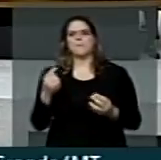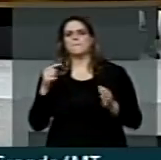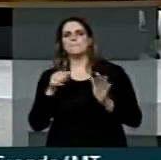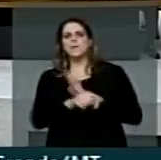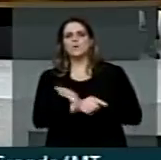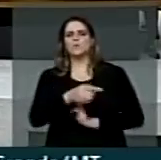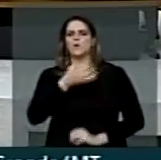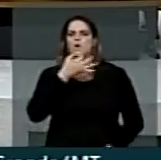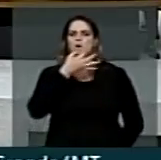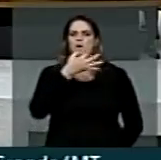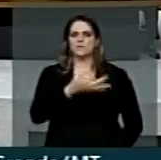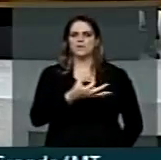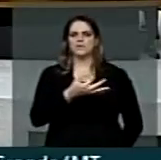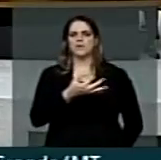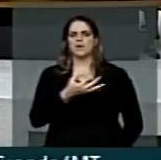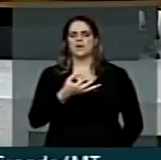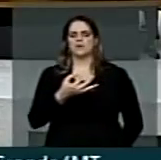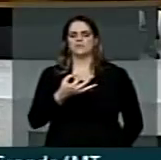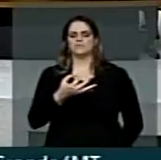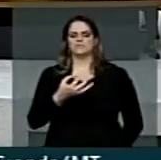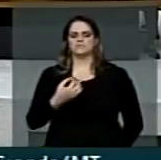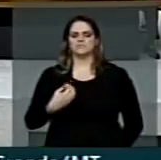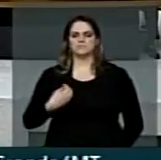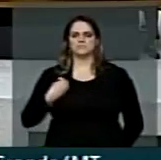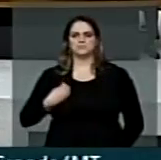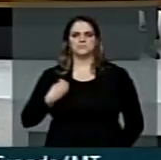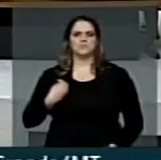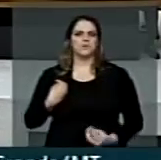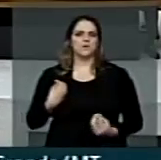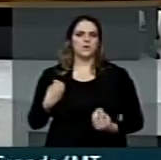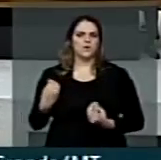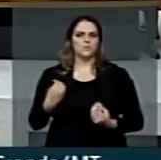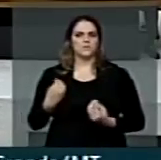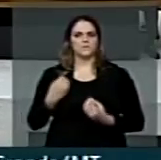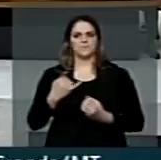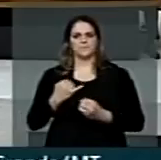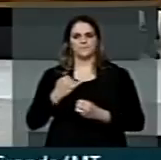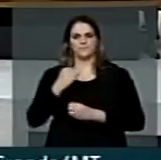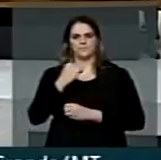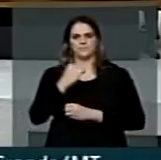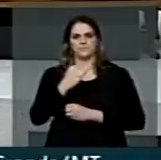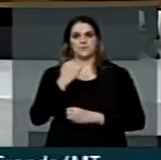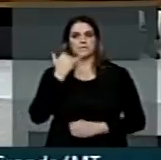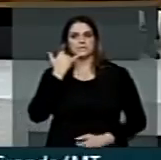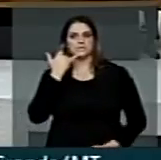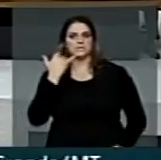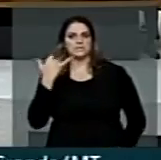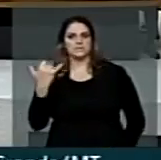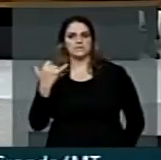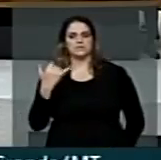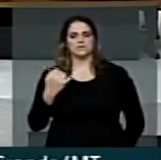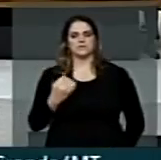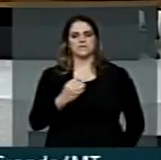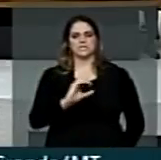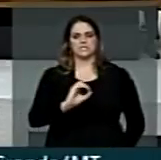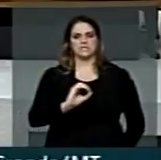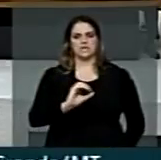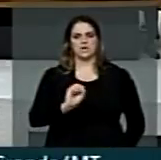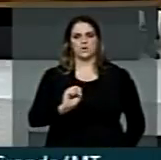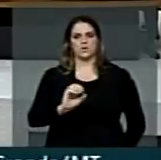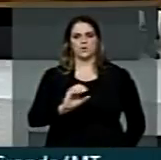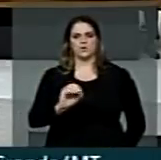idoso aqui do Plenário da Câmara dos Deputados pelo Disque Câmara. O número é o 0800